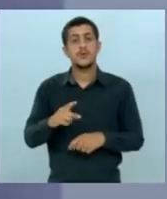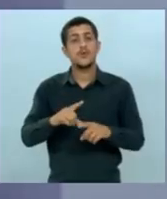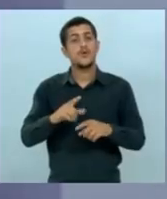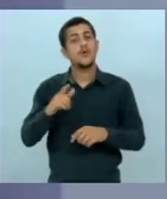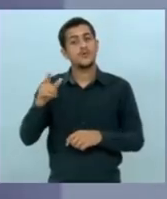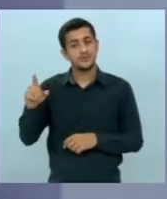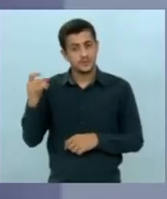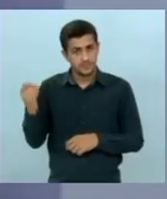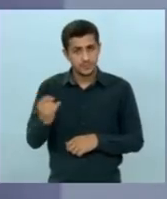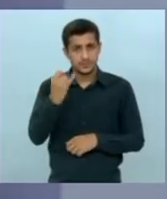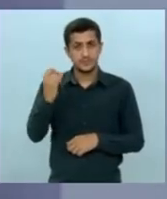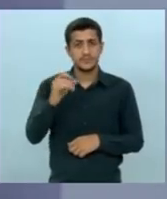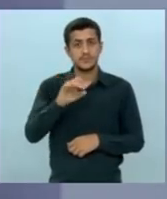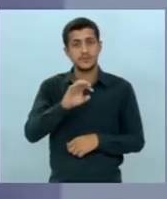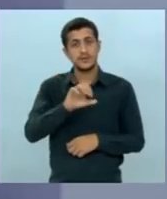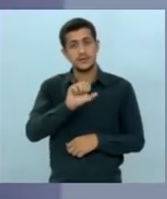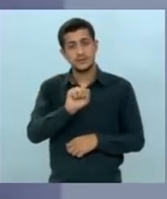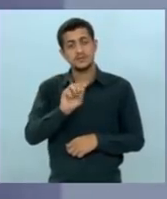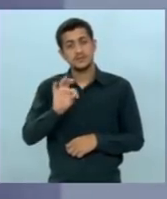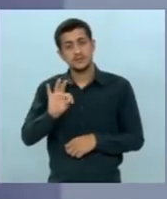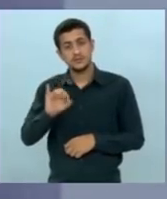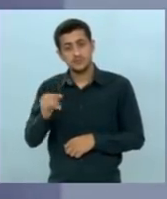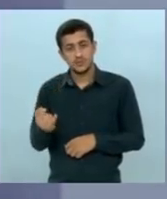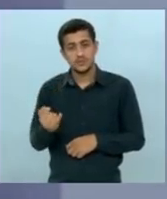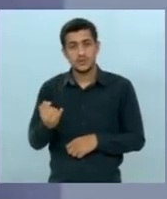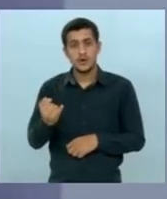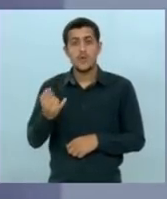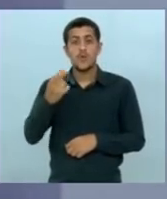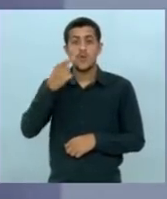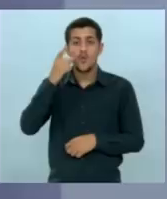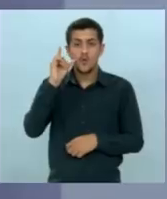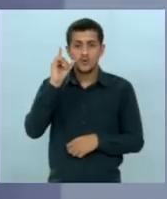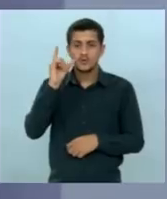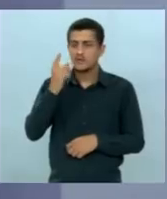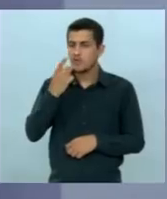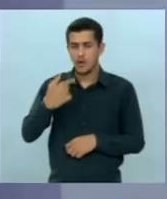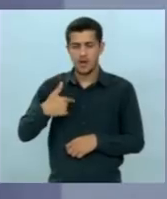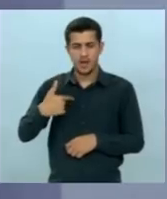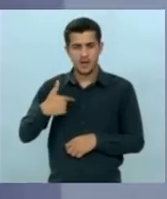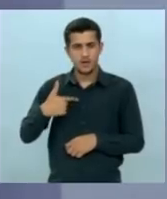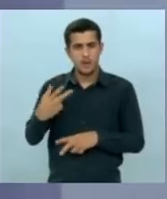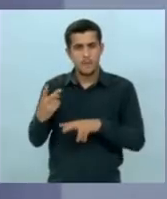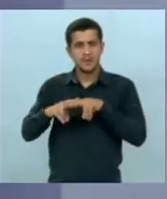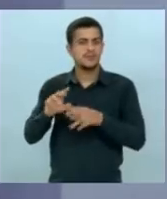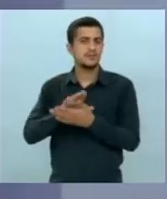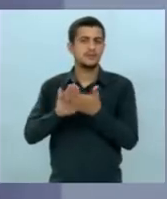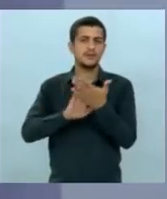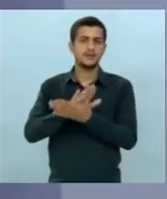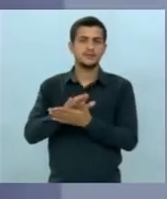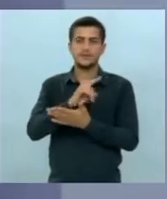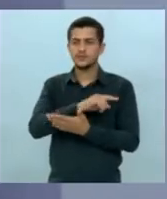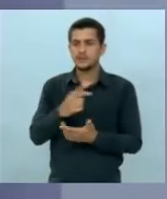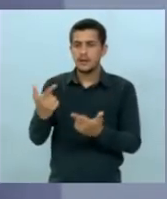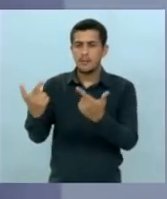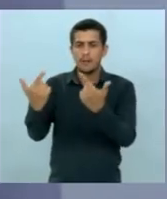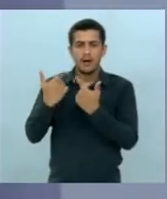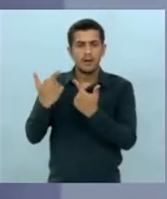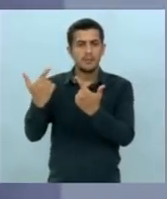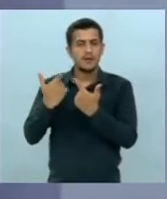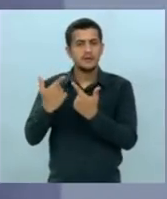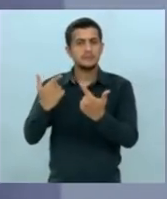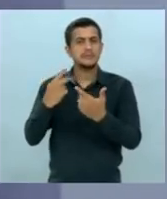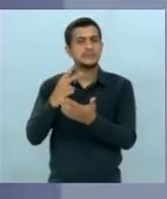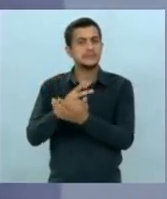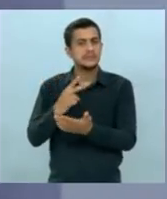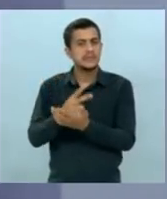o Superior Tribunal de Justiça se minocentou ontem e vocês que nos acusaram a campanha toda querendo jogar